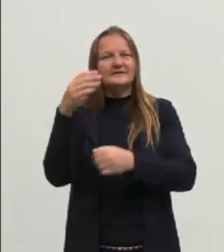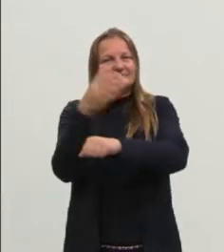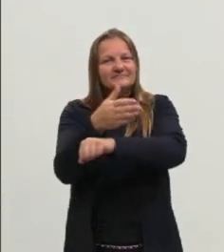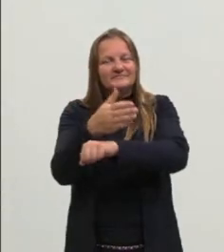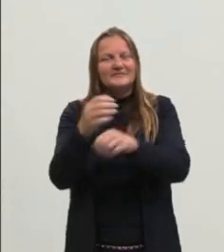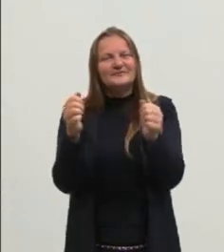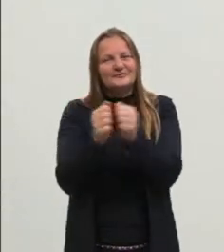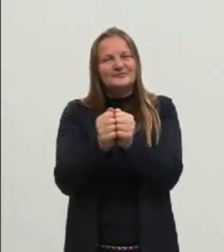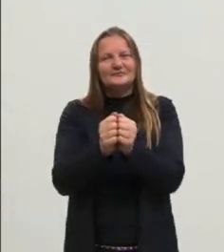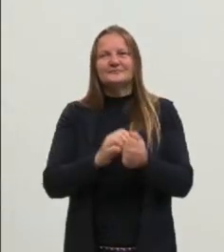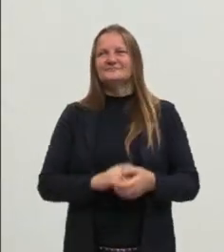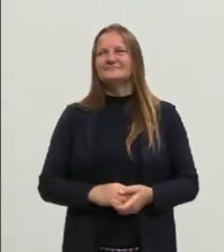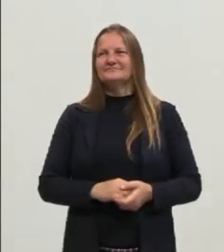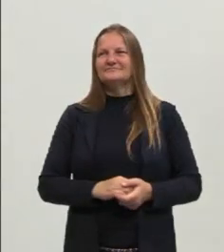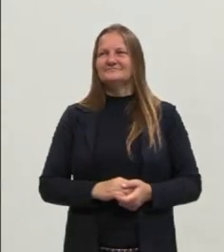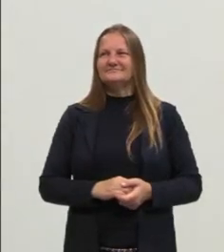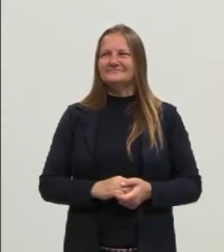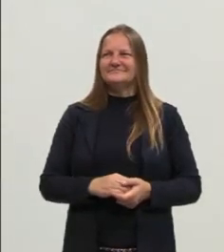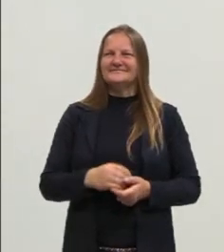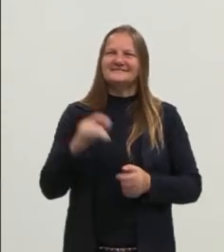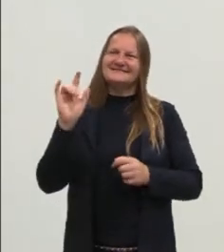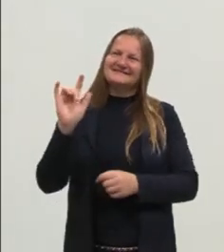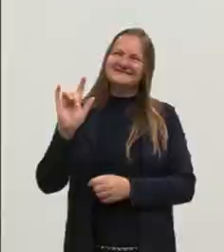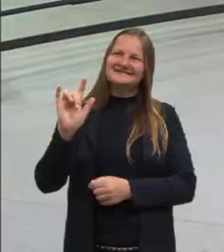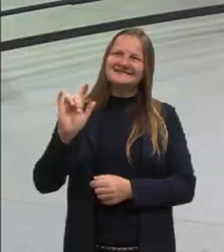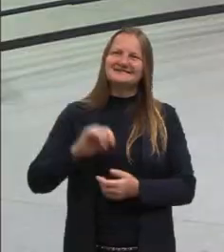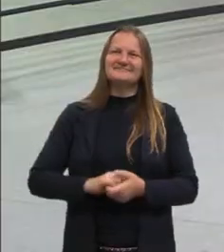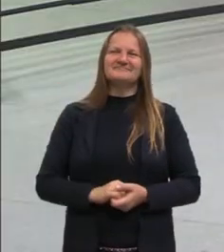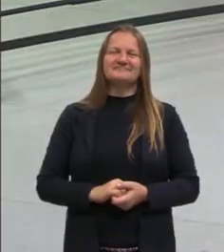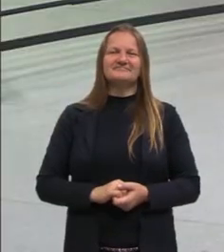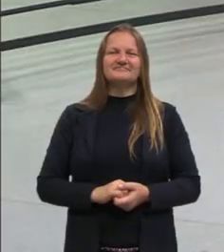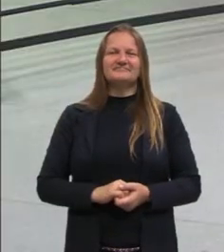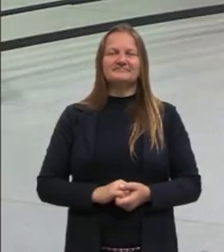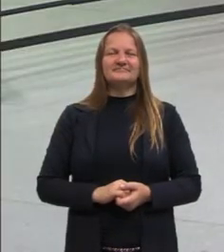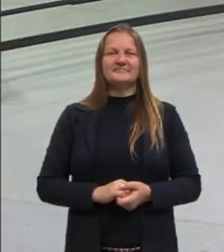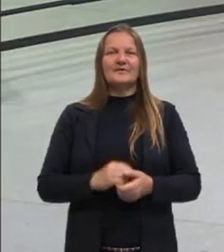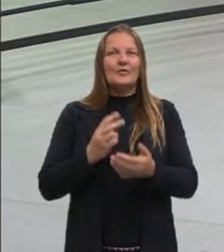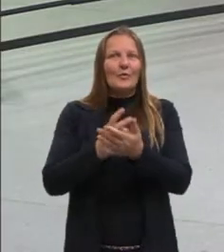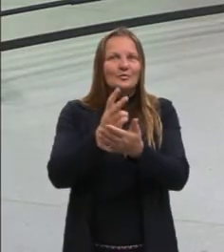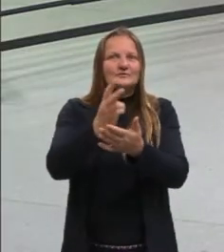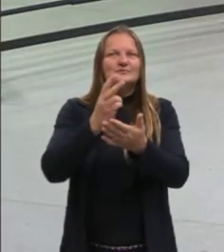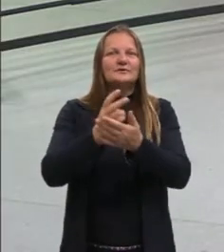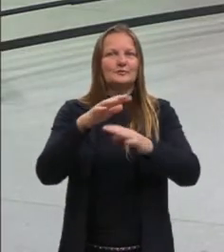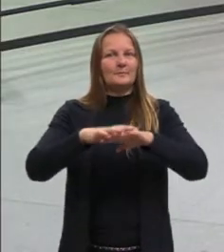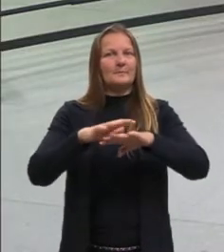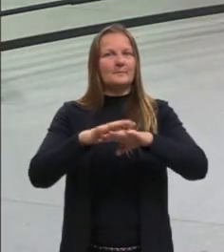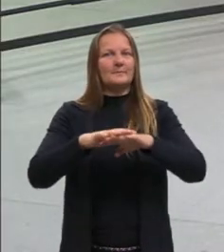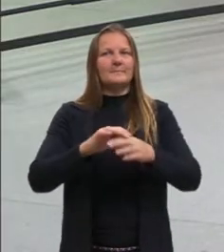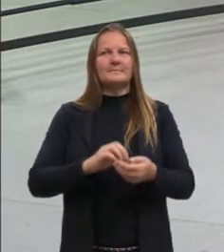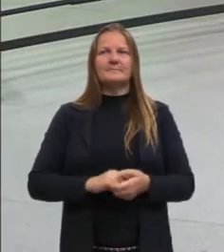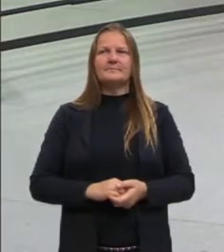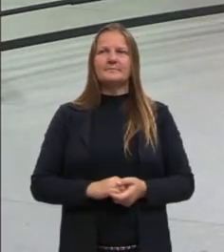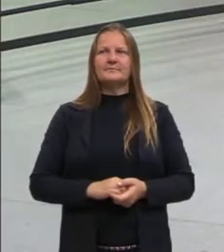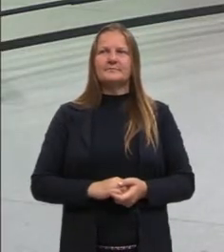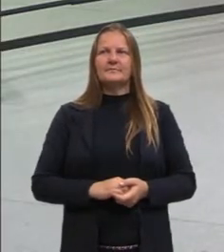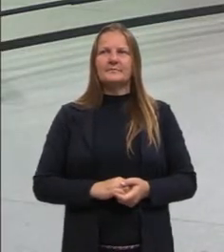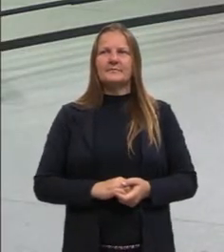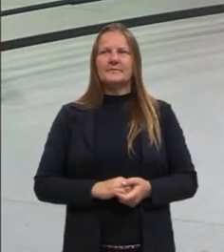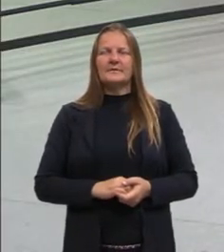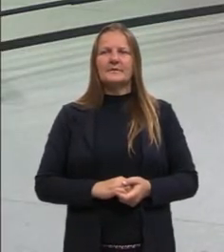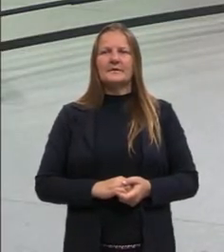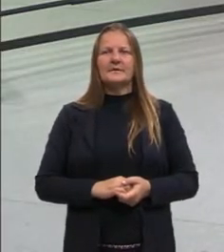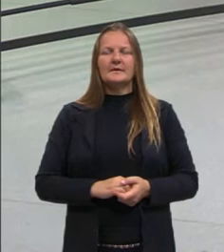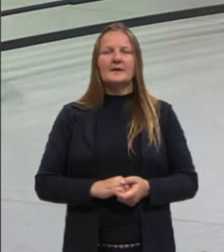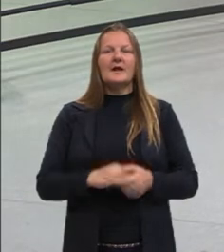na nossa aula. Obrigada, então, gente. Até uma próxima. Obrigadinho. Nós vamos continuar, então, agora, vendo a parte